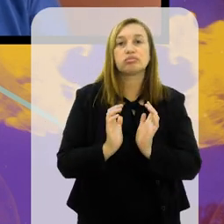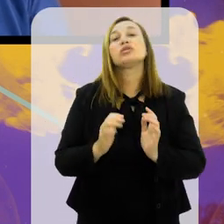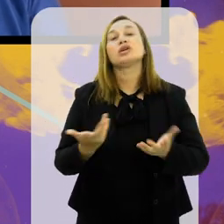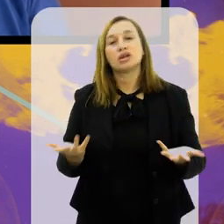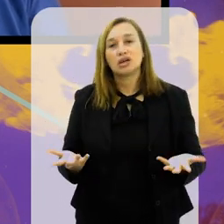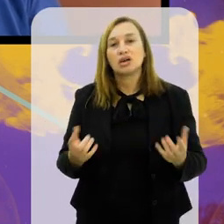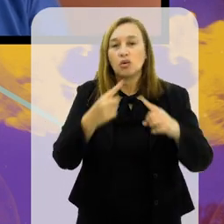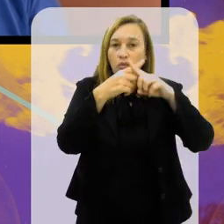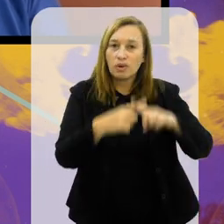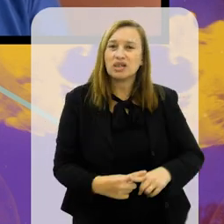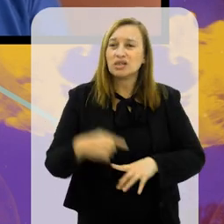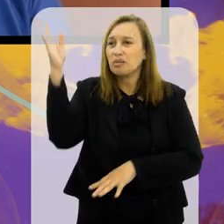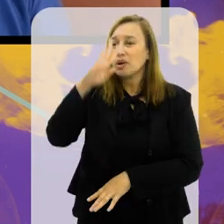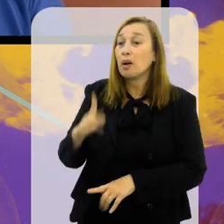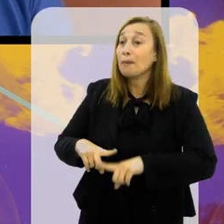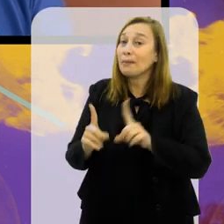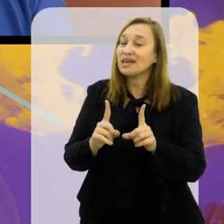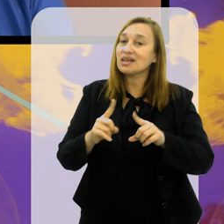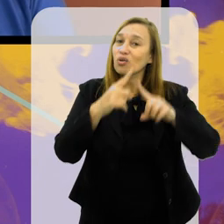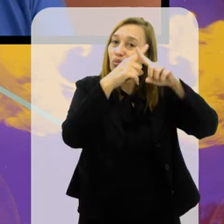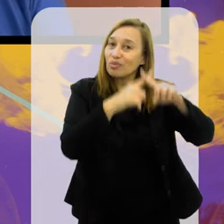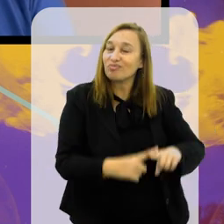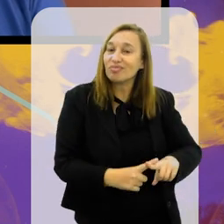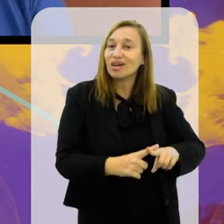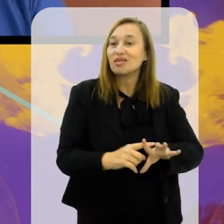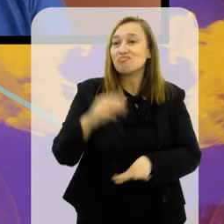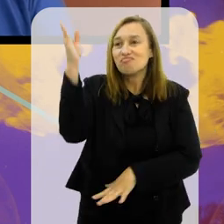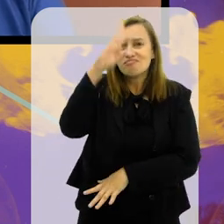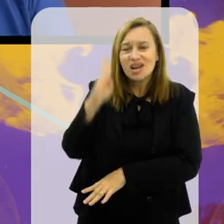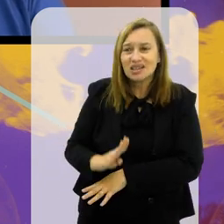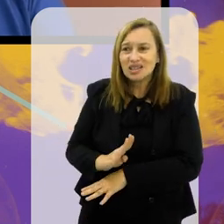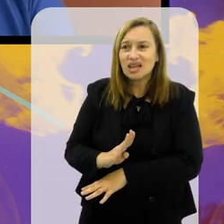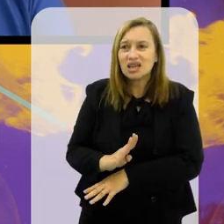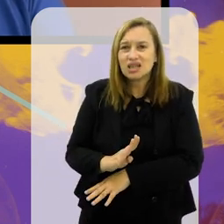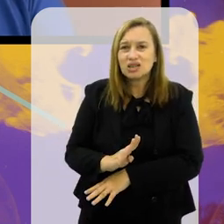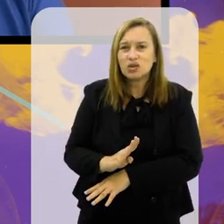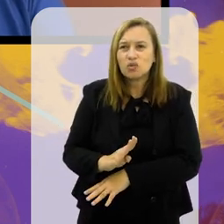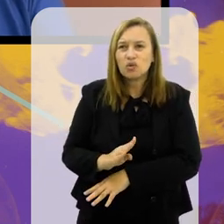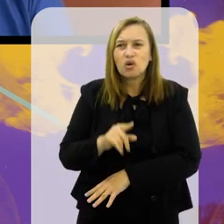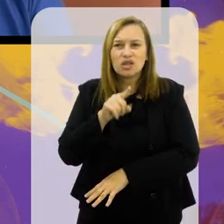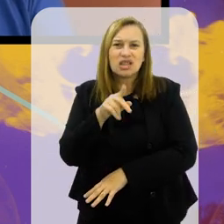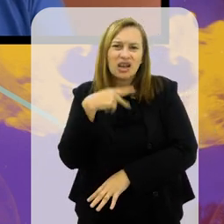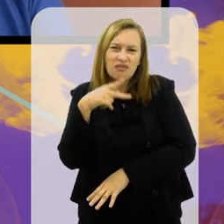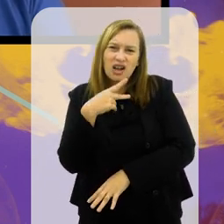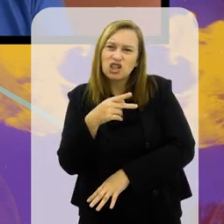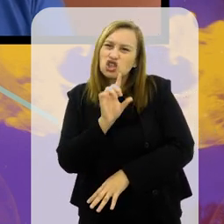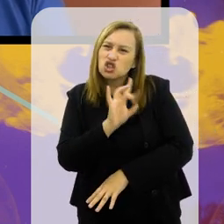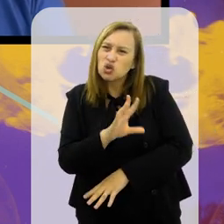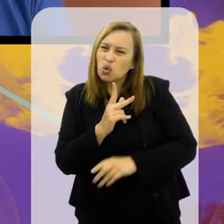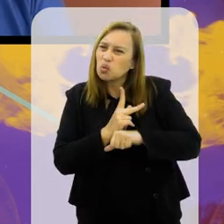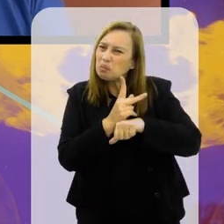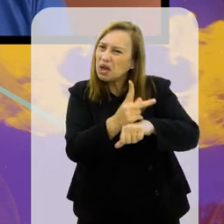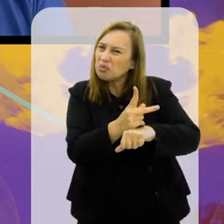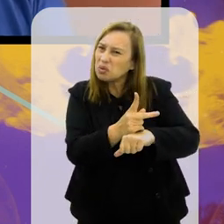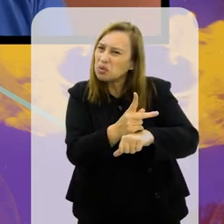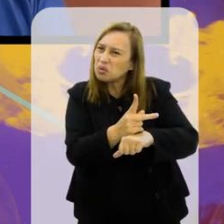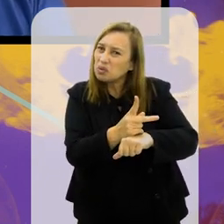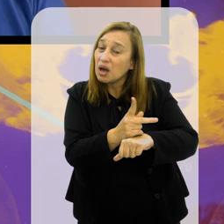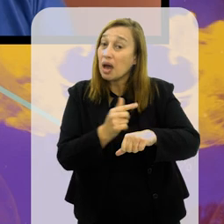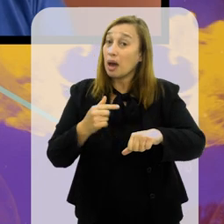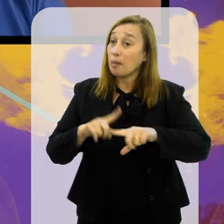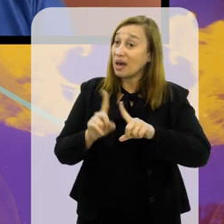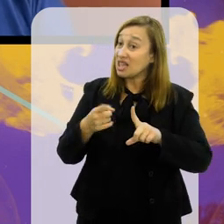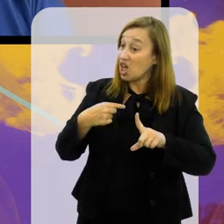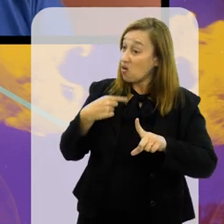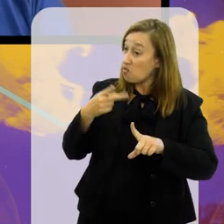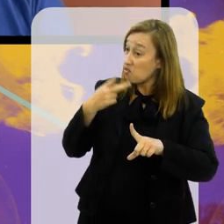Mais do que o dobro do brasileiro. Mas o Campeonato Brasileiro, você está falando